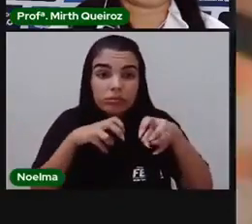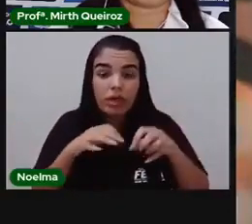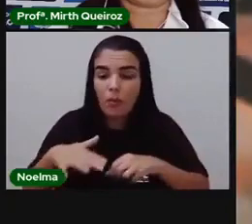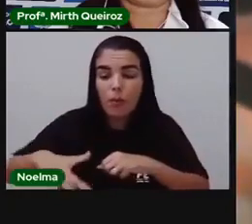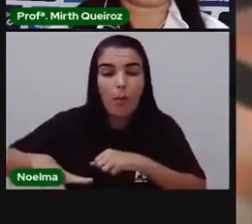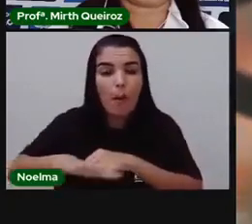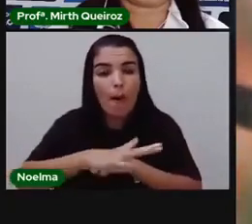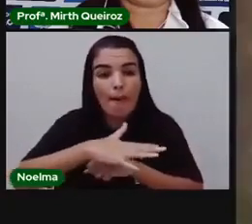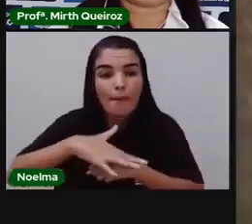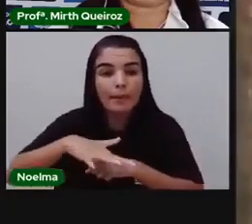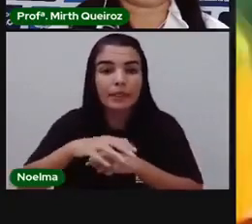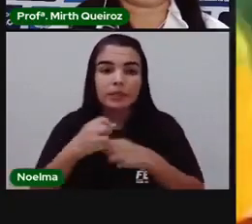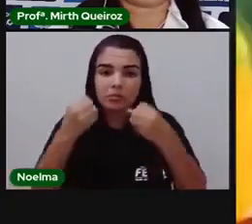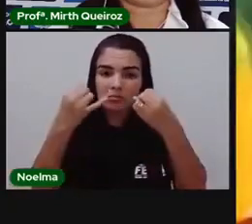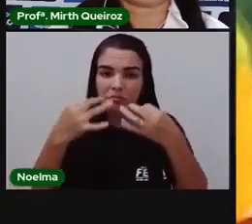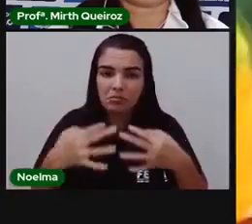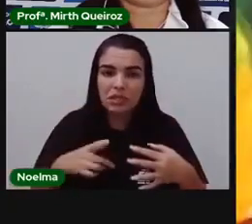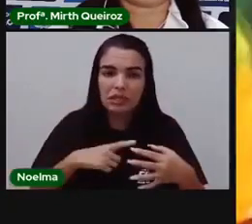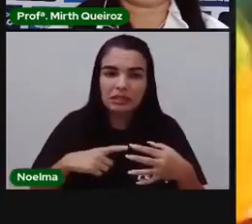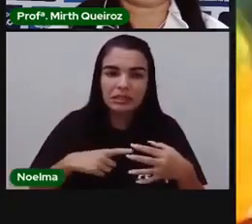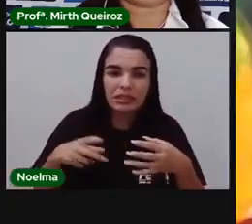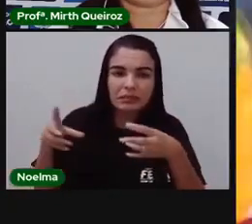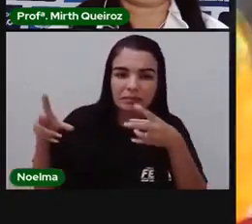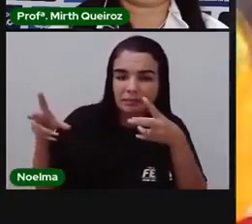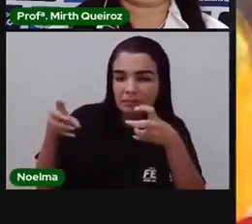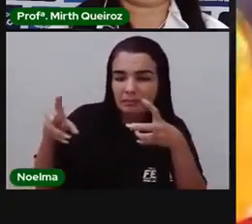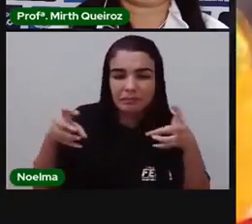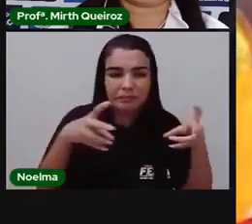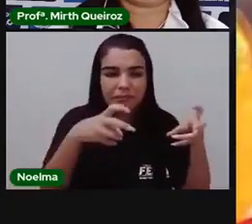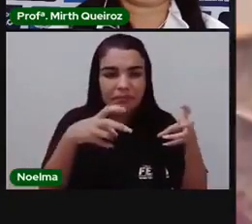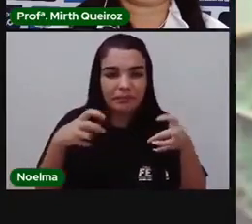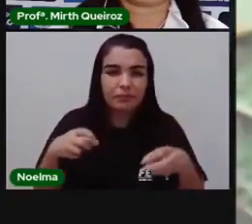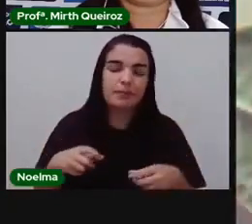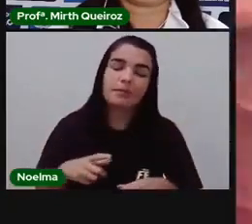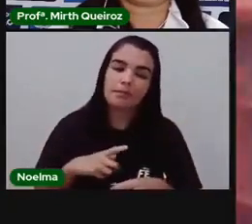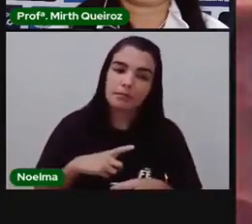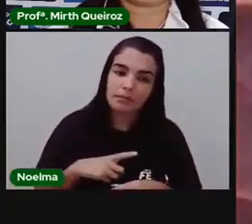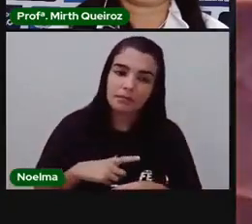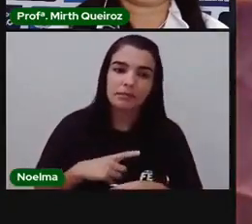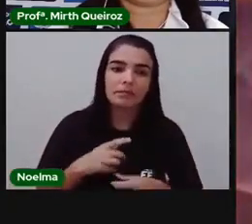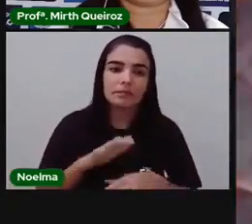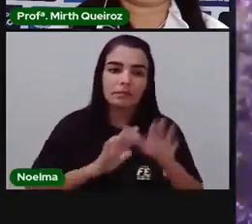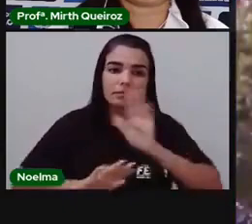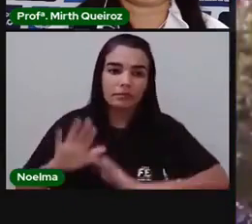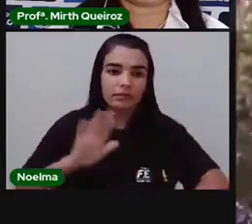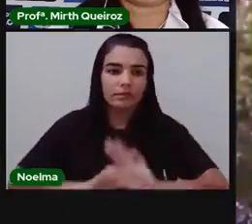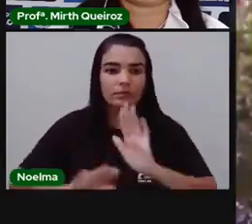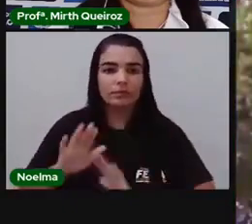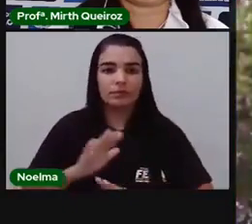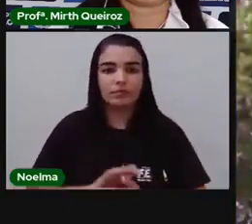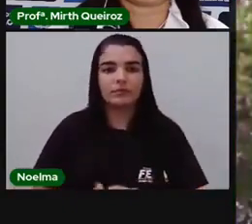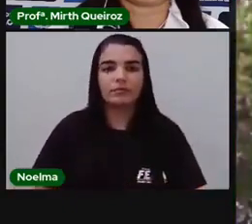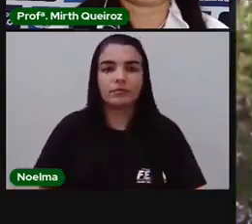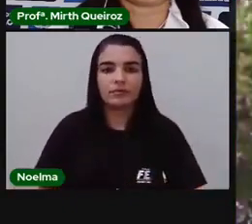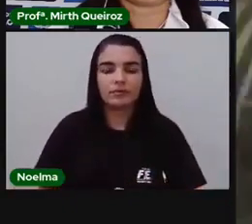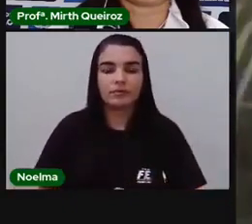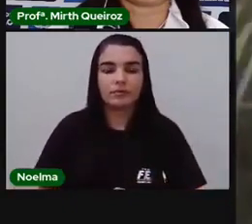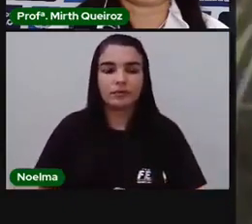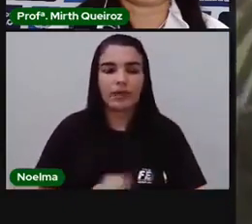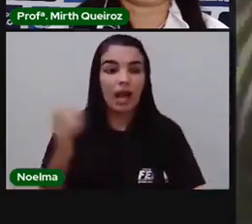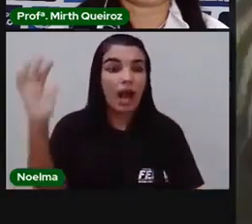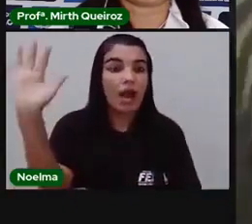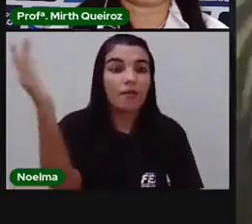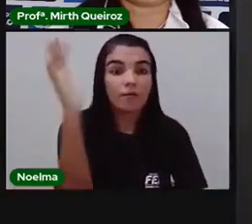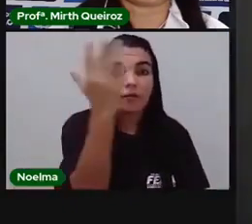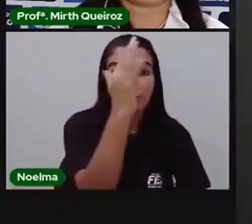ocorrência não de doenças, pragas, influenciando a incidência e severidade desses possíveis problemas. A floresta não pode